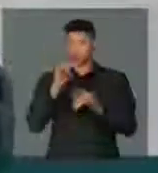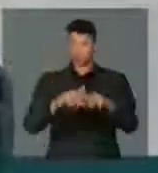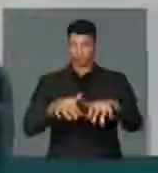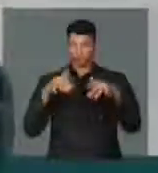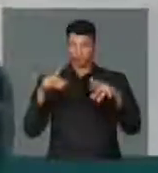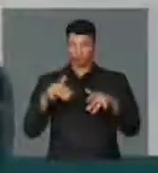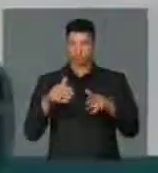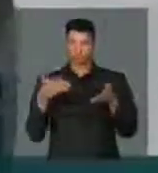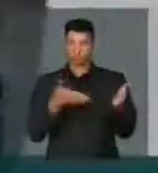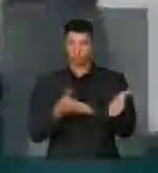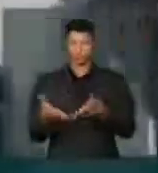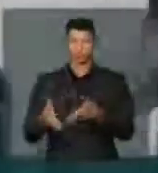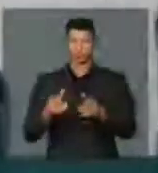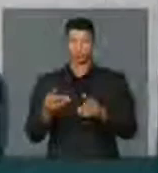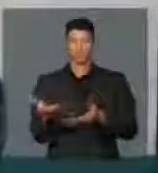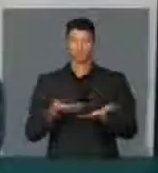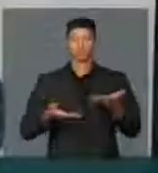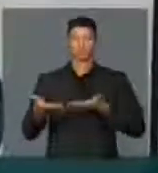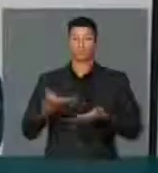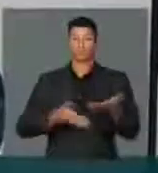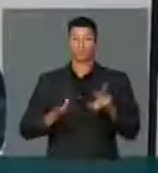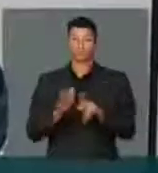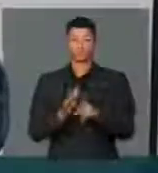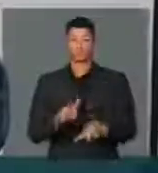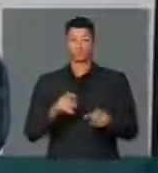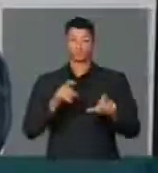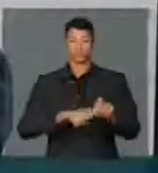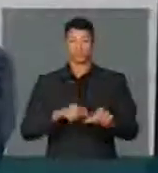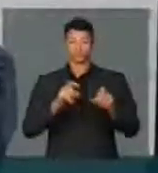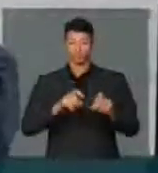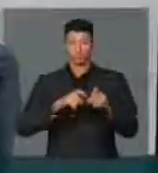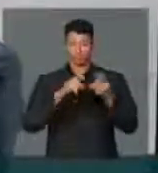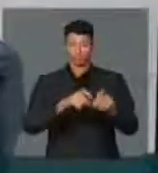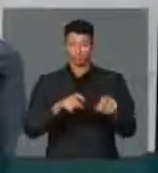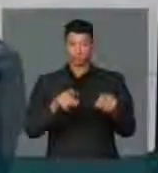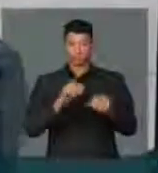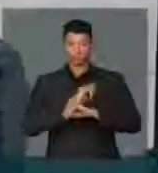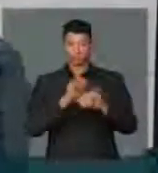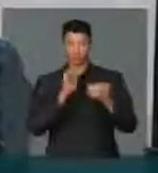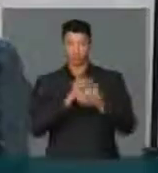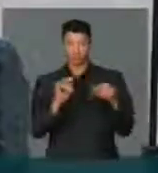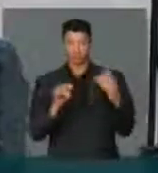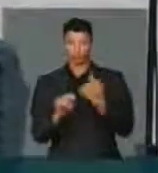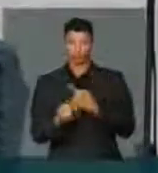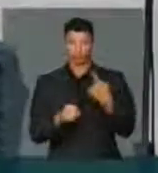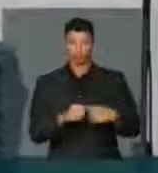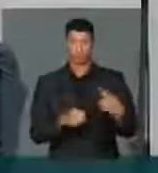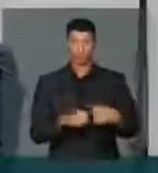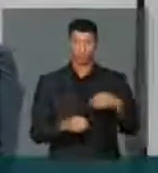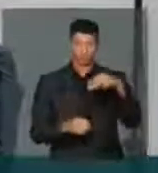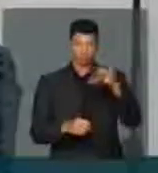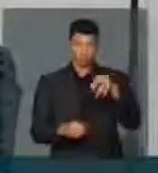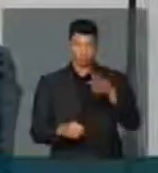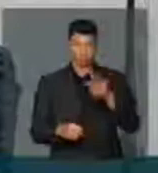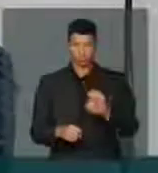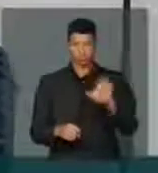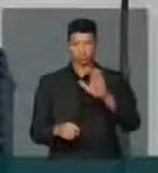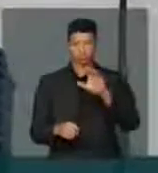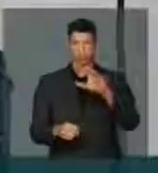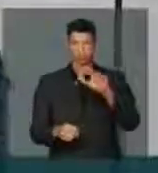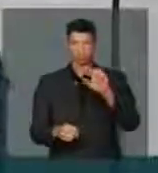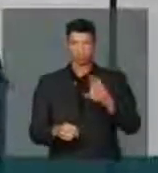plenário, participando da renegociação da dívida agrária. Isso é para dizer que a nossa cidade, Montes Claros, ela está